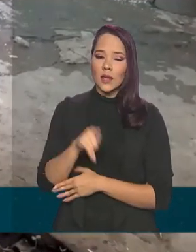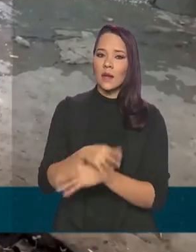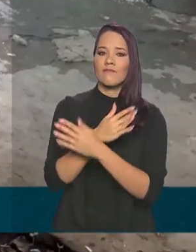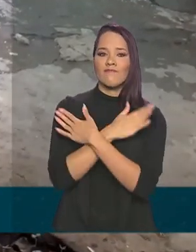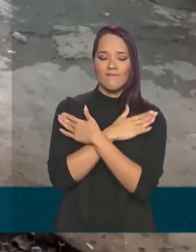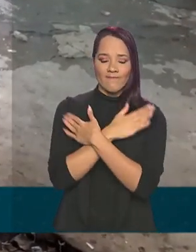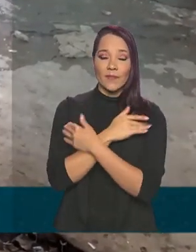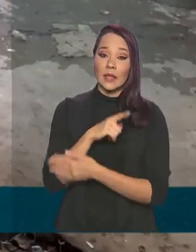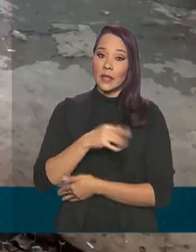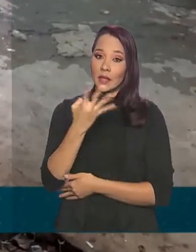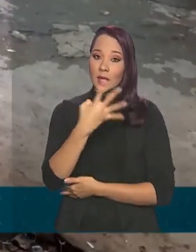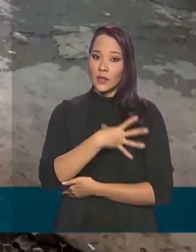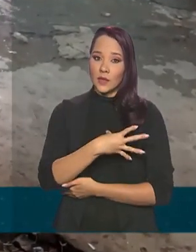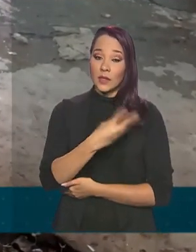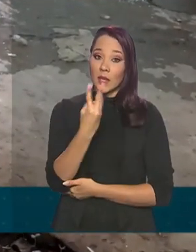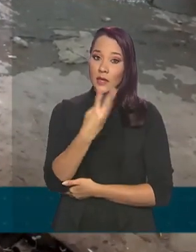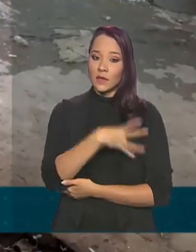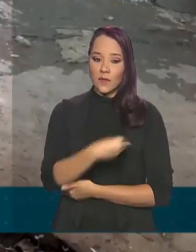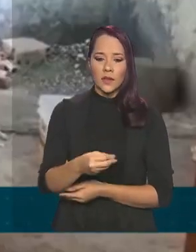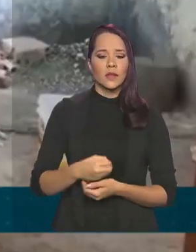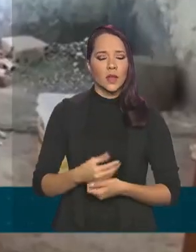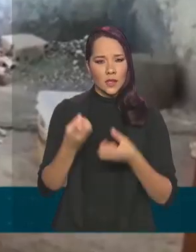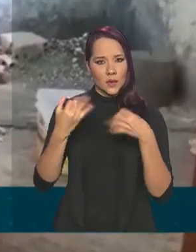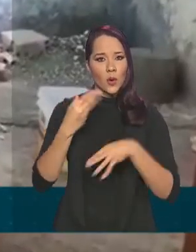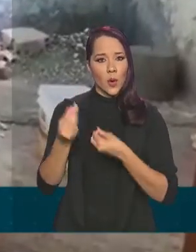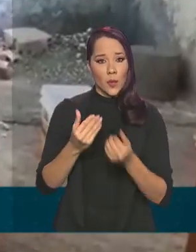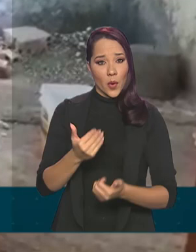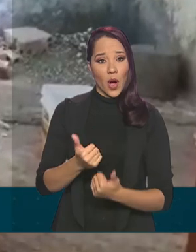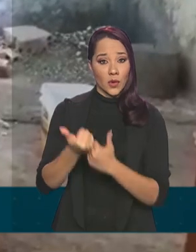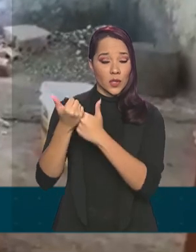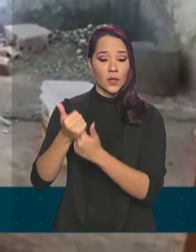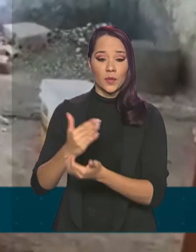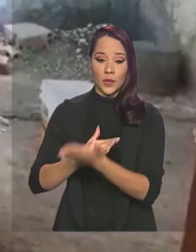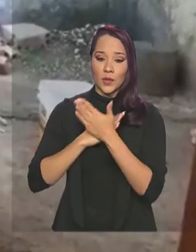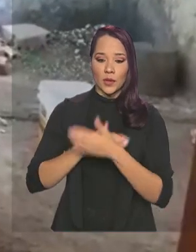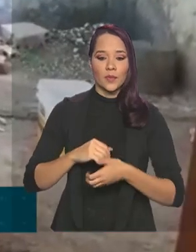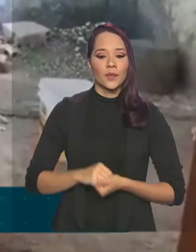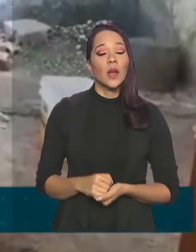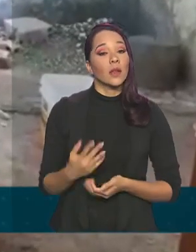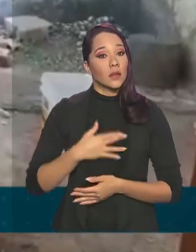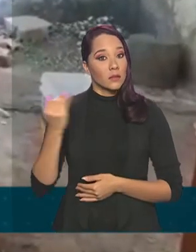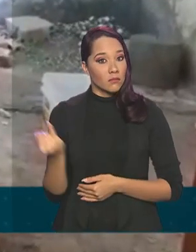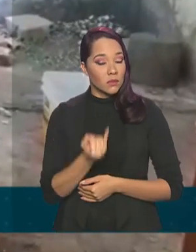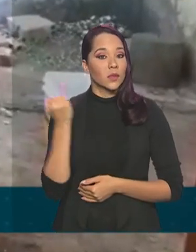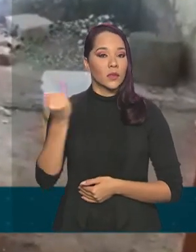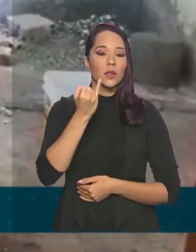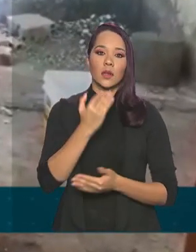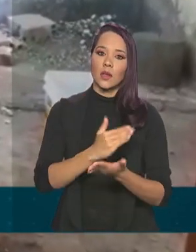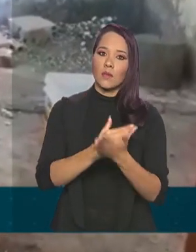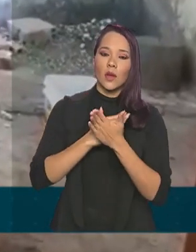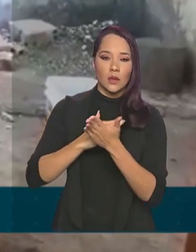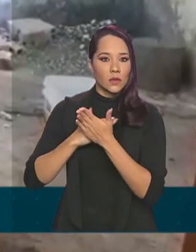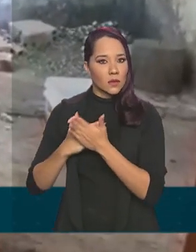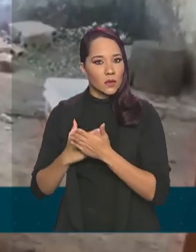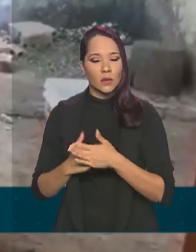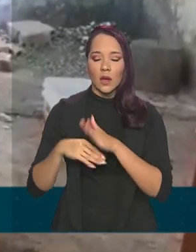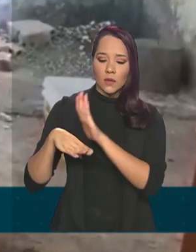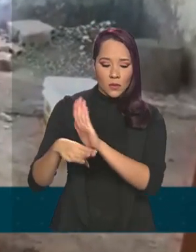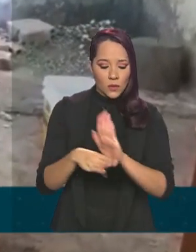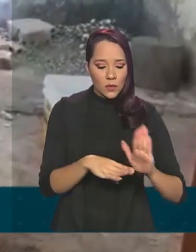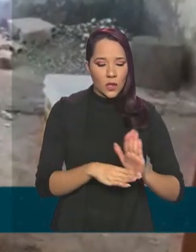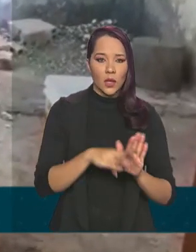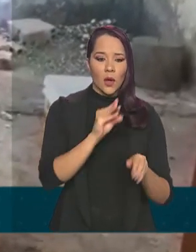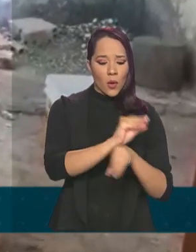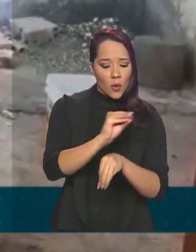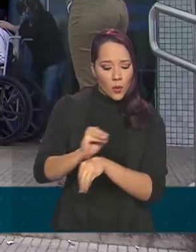Ela conta como o auxílio vem ajudando. Estou achando muito importante, porque está me ajudando muito na parte da alimentação,